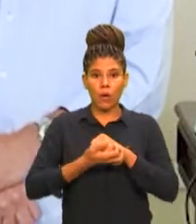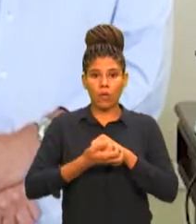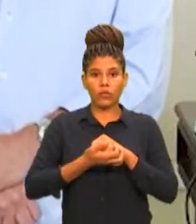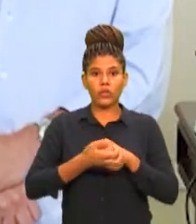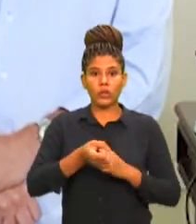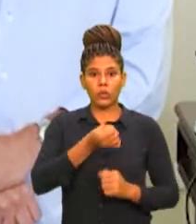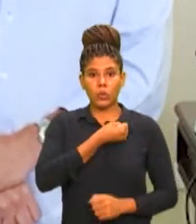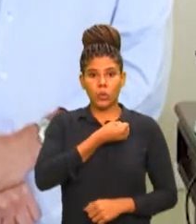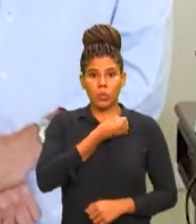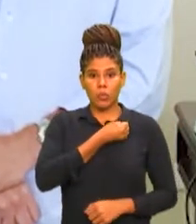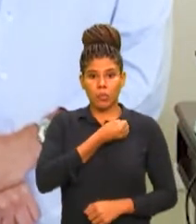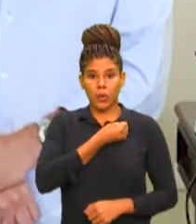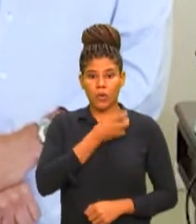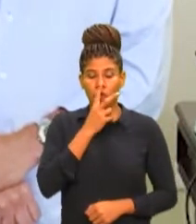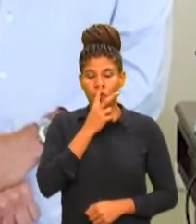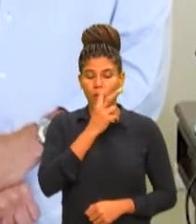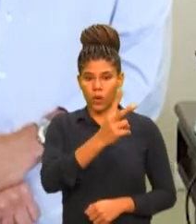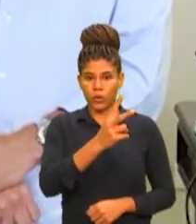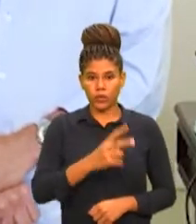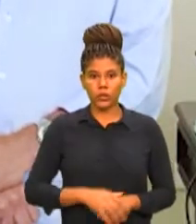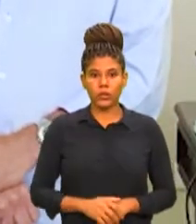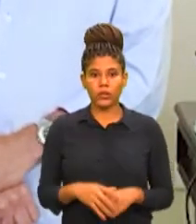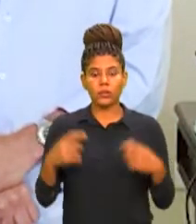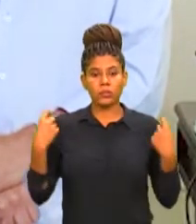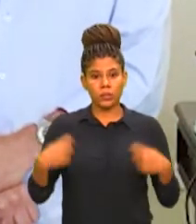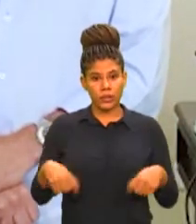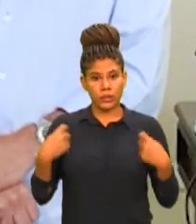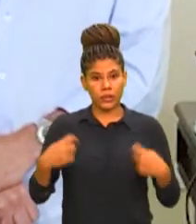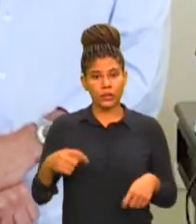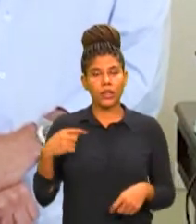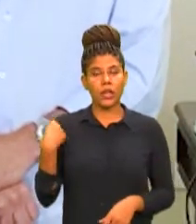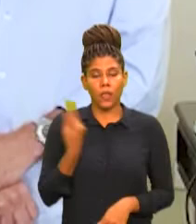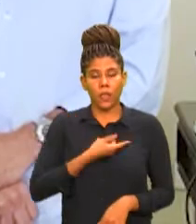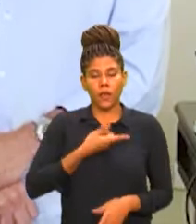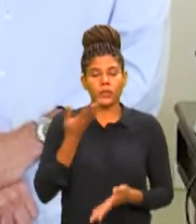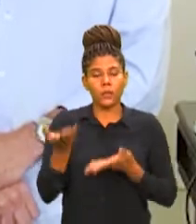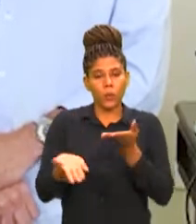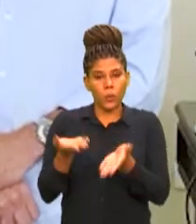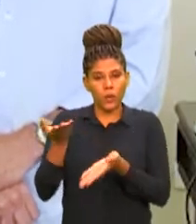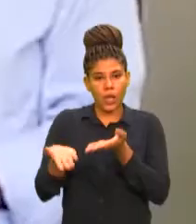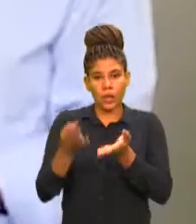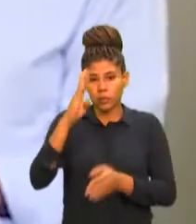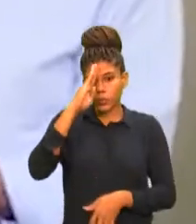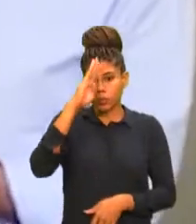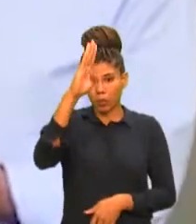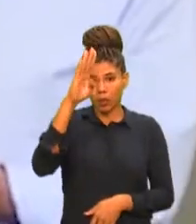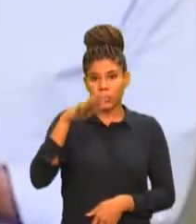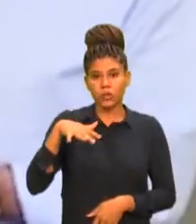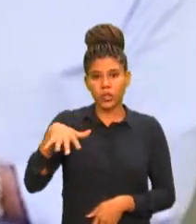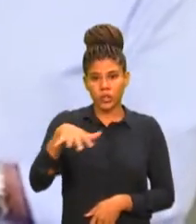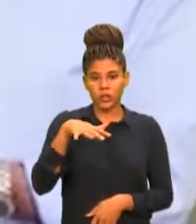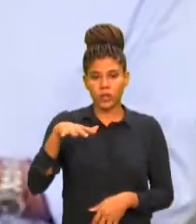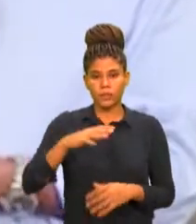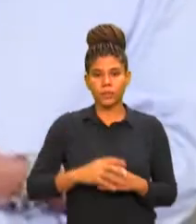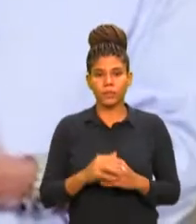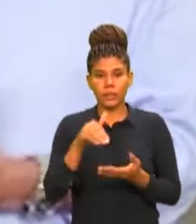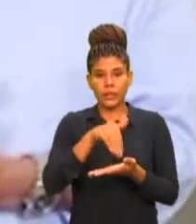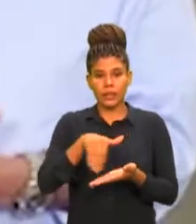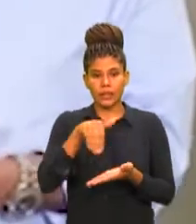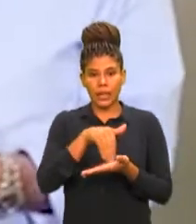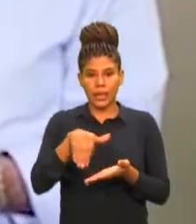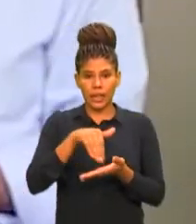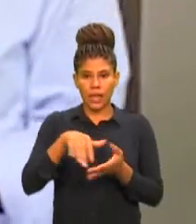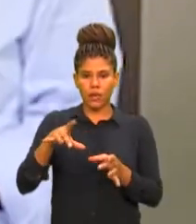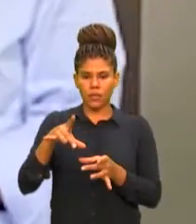e exigem de cada um de nós os cuidados especiais, principalmente nessa região. O secretário de Saúde detalhou a